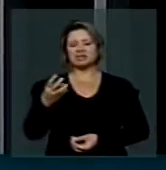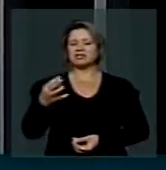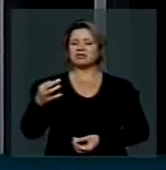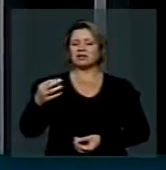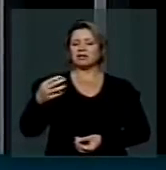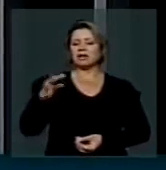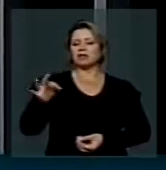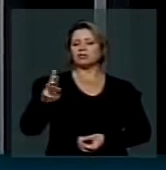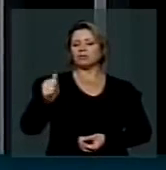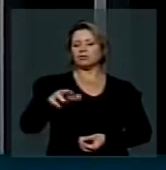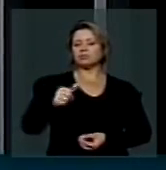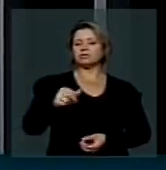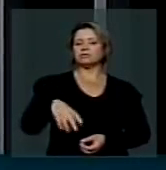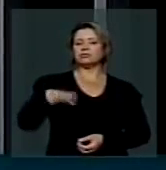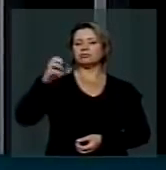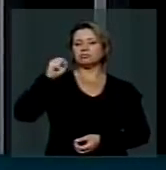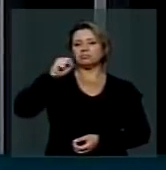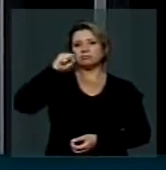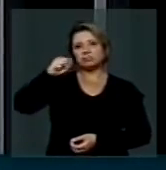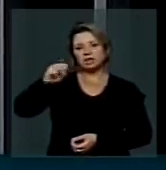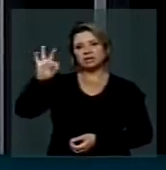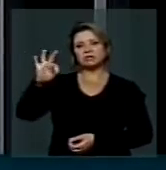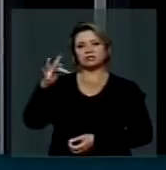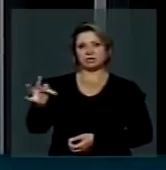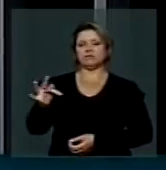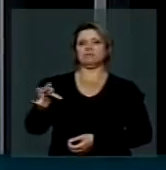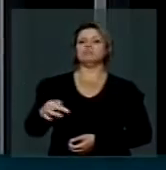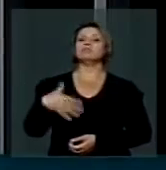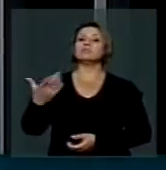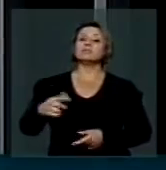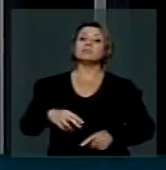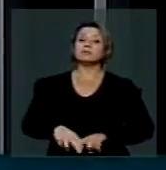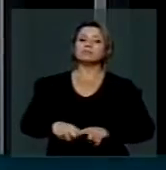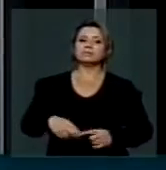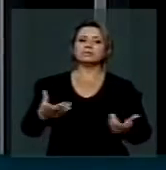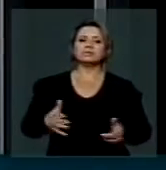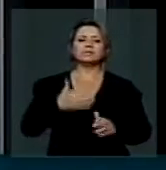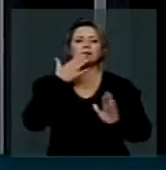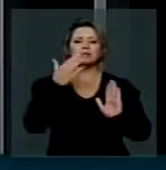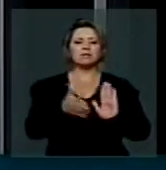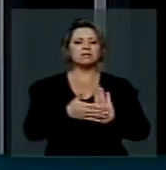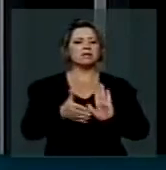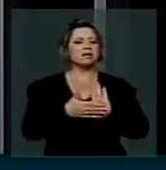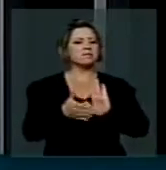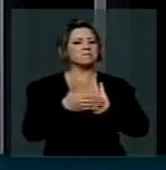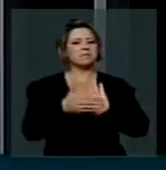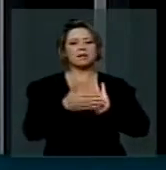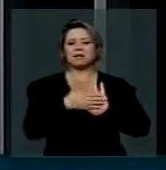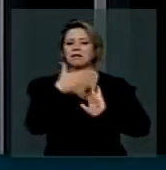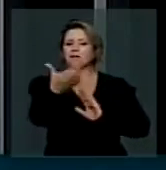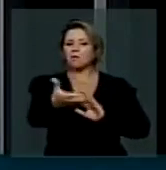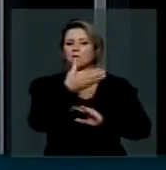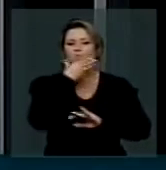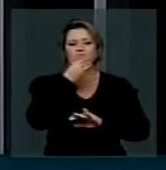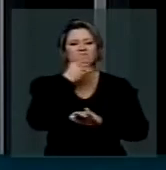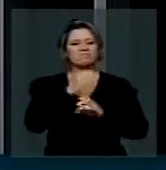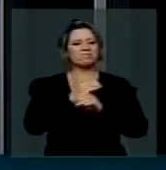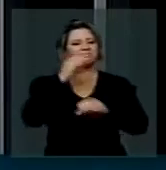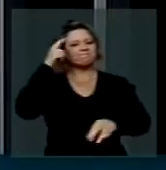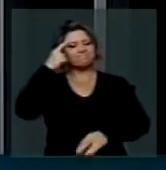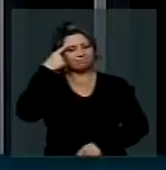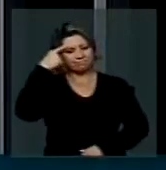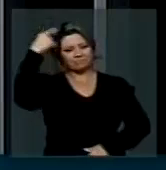Tribunal de Justiça no início deste mês. Por isso, eu quero parabenizar o engenheiro Adenor